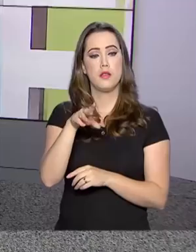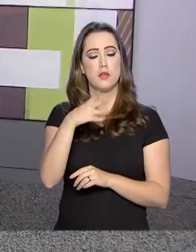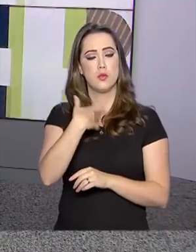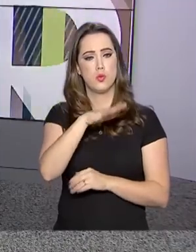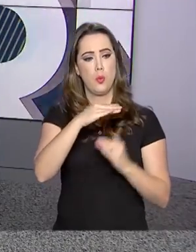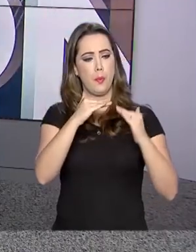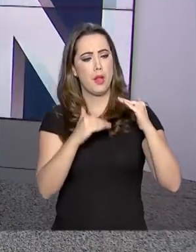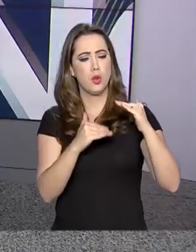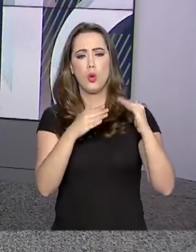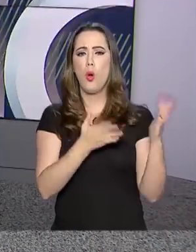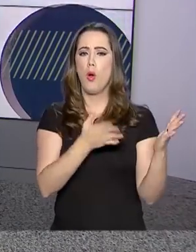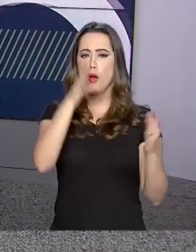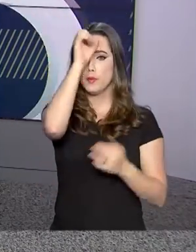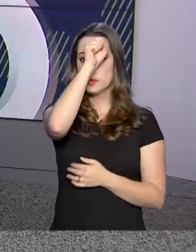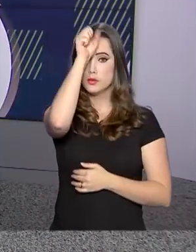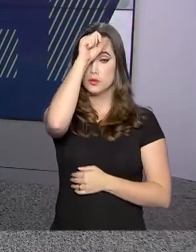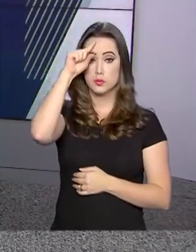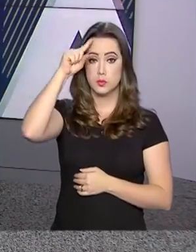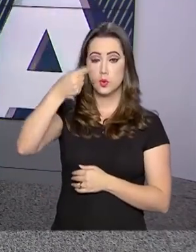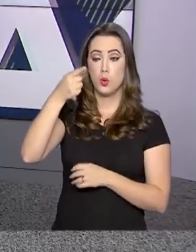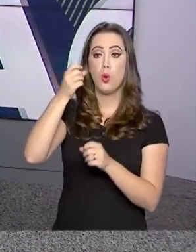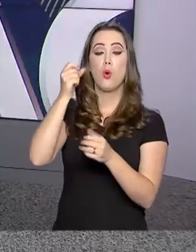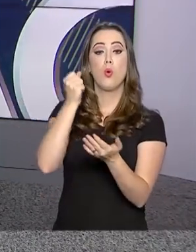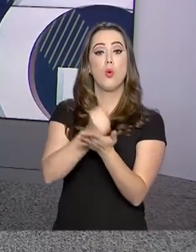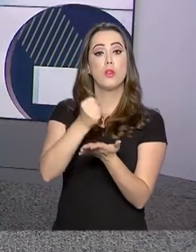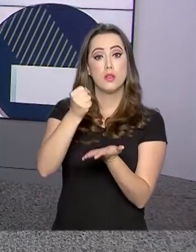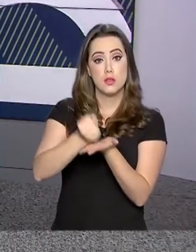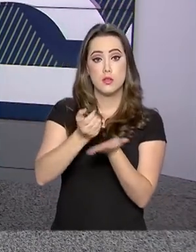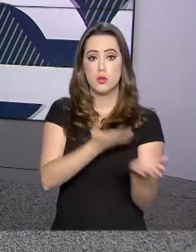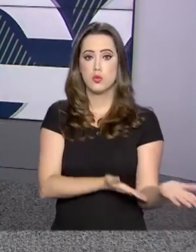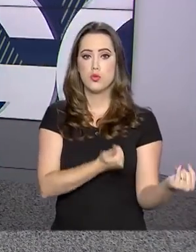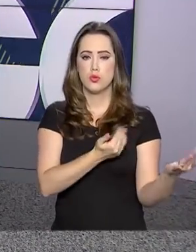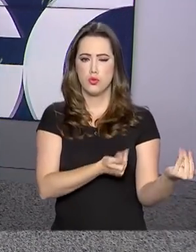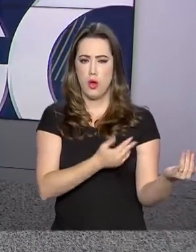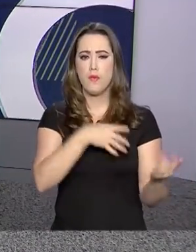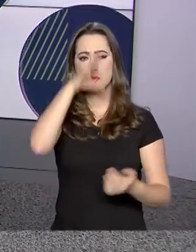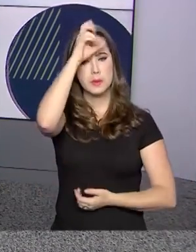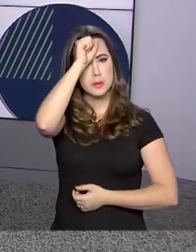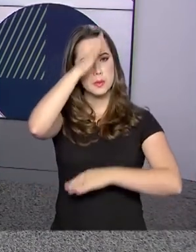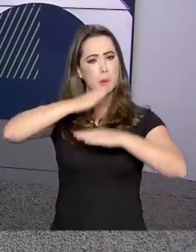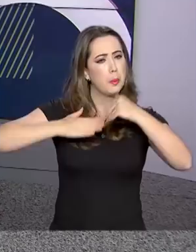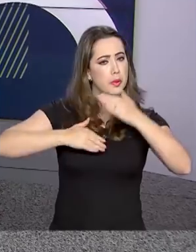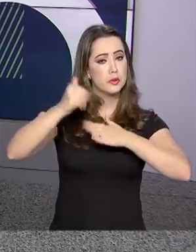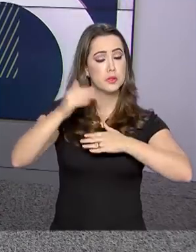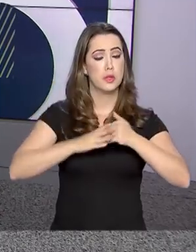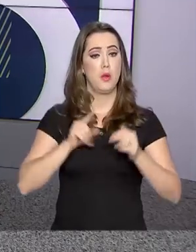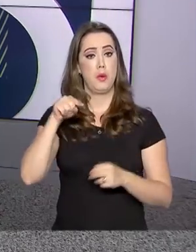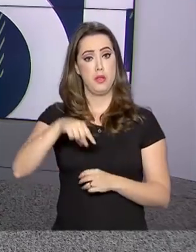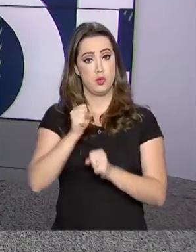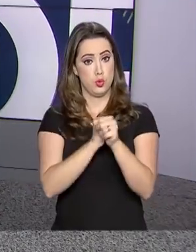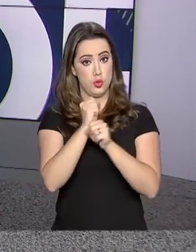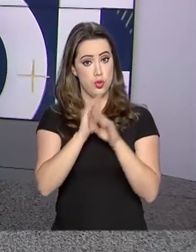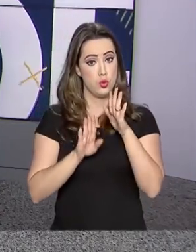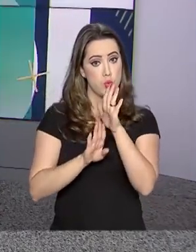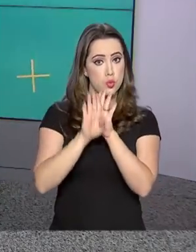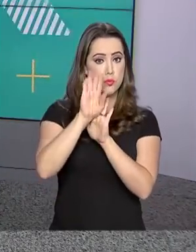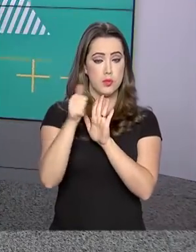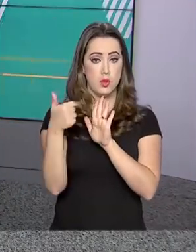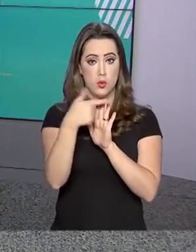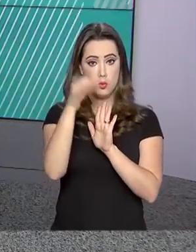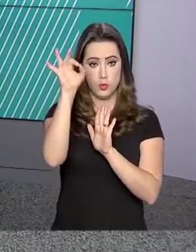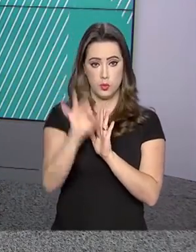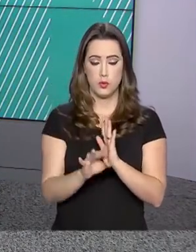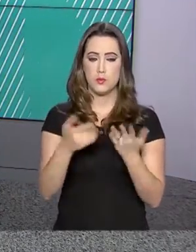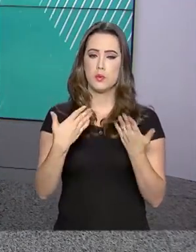garantir uma formação profissional. Só nesse começo de ano, a oferta de vagas aumentou 12%. Os dados foram